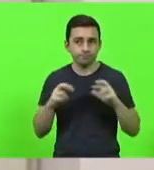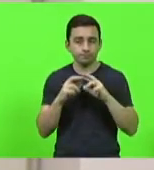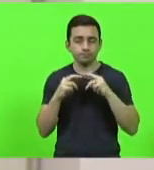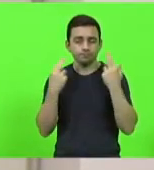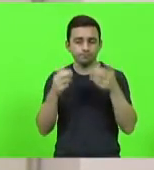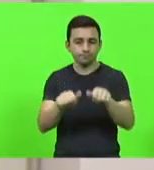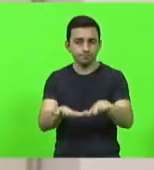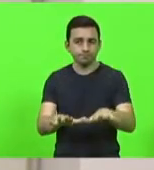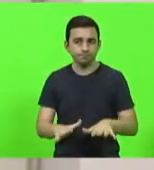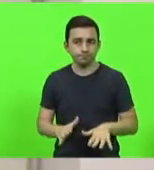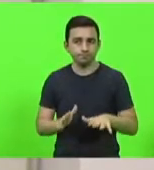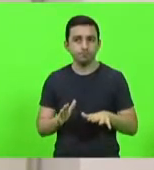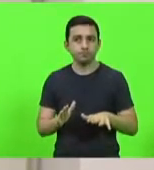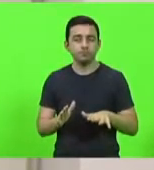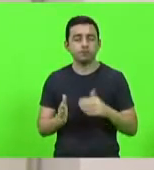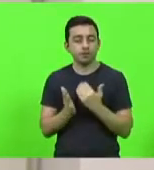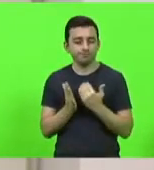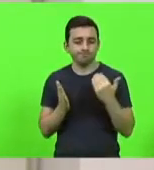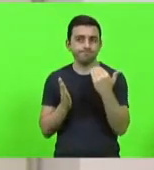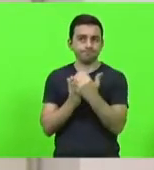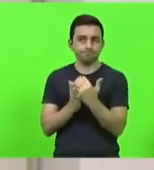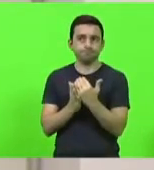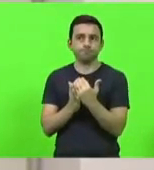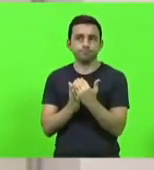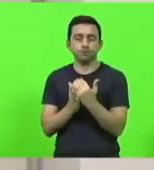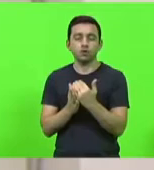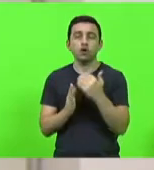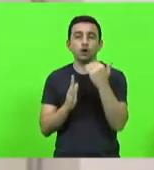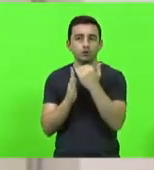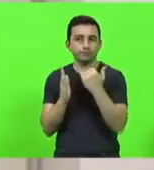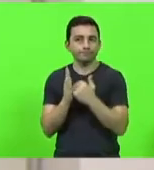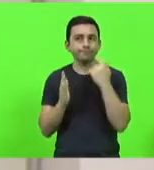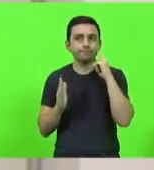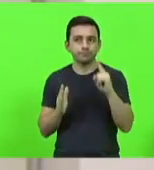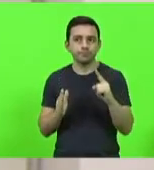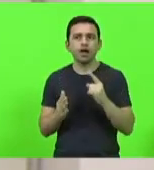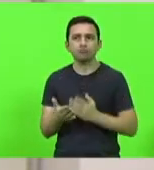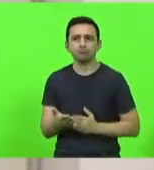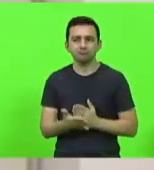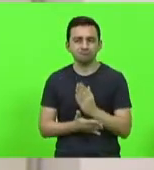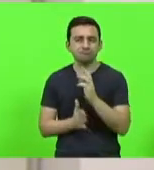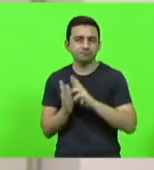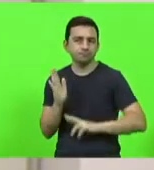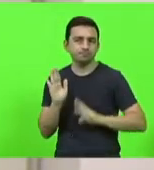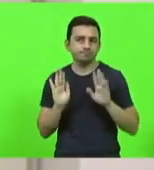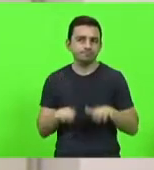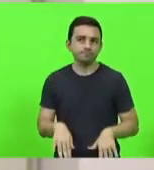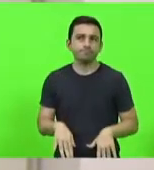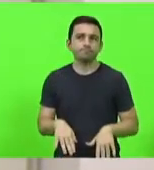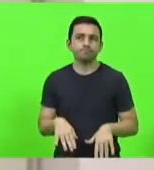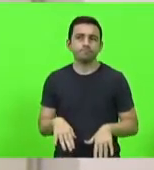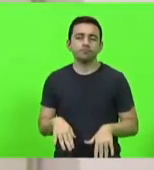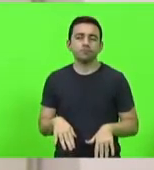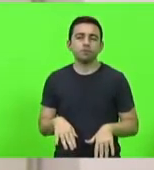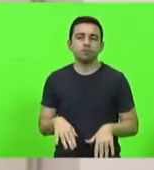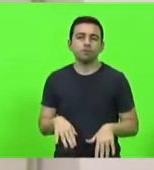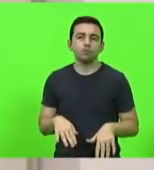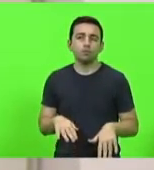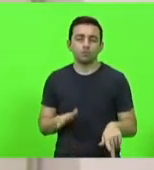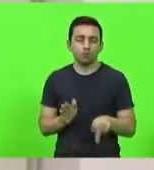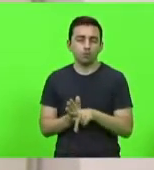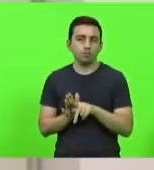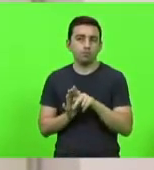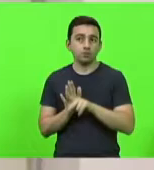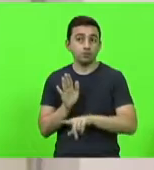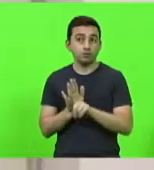Assembleia Legislativa em sessão extraordinária. Ordem do dia. Foram aprovadas as redações finais exaradas ao projeto de